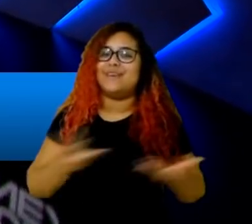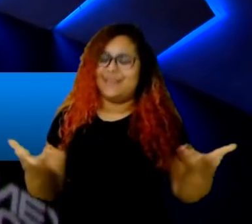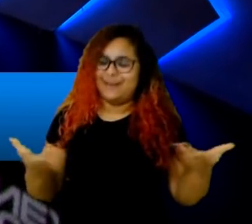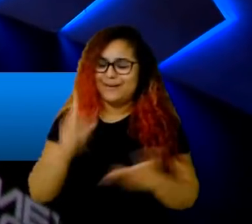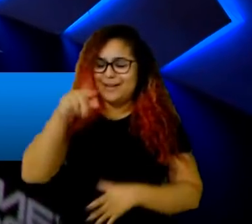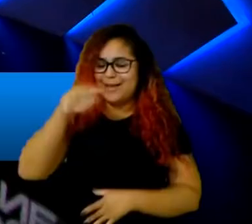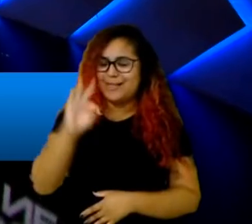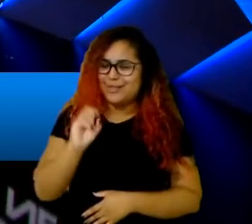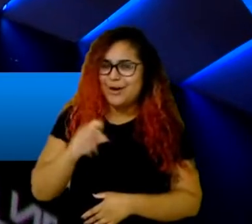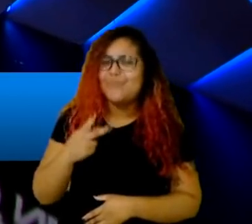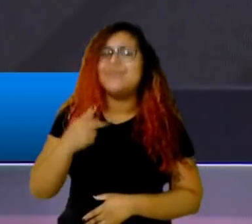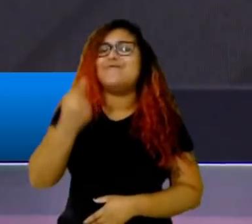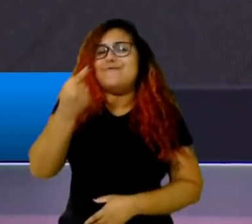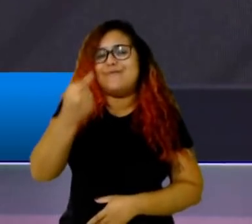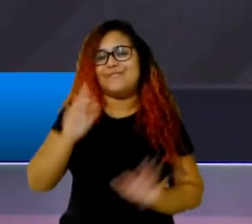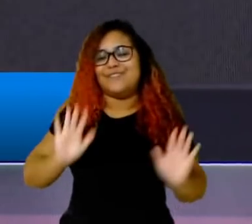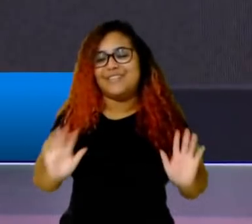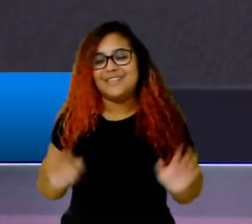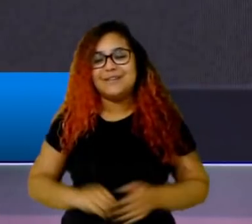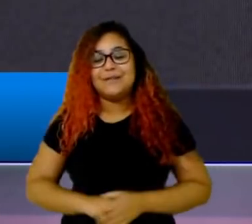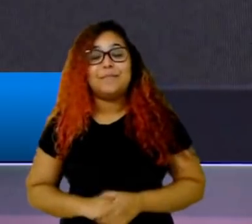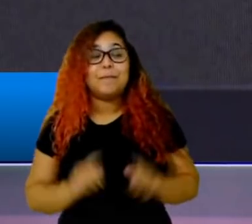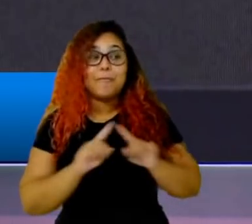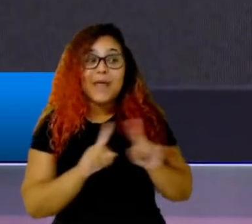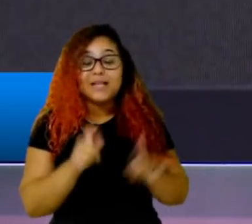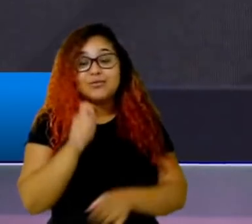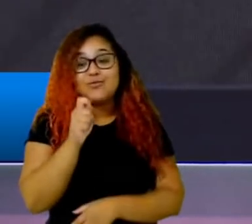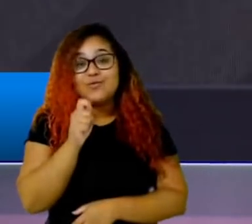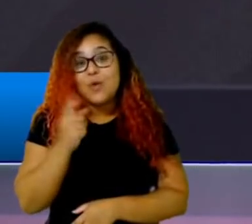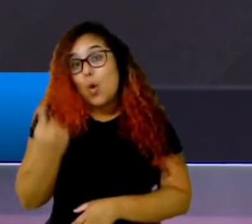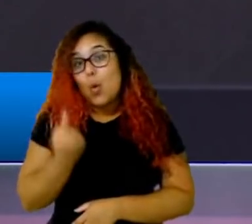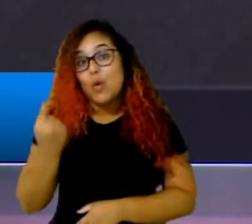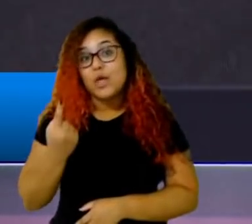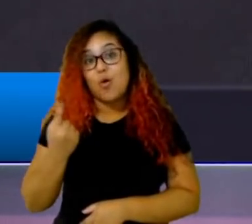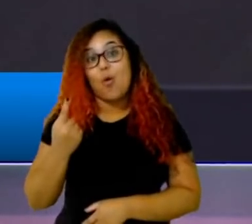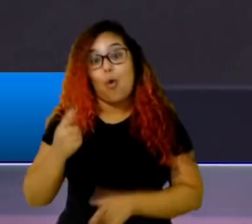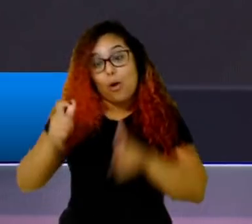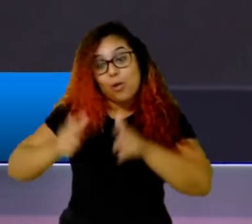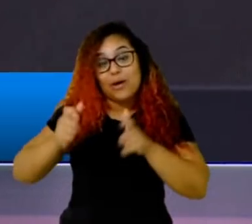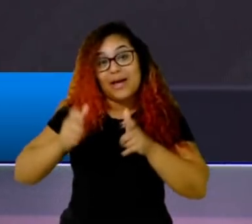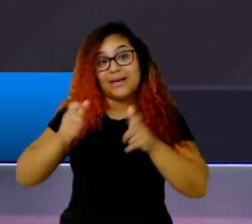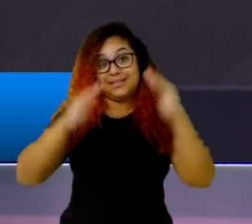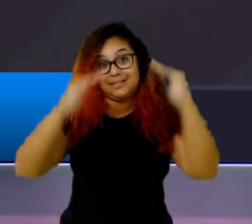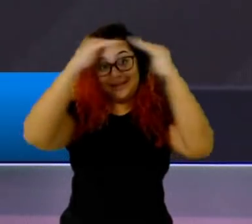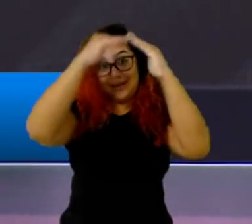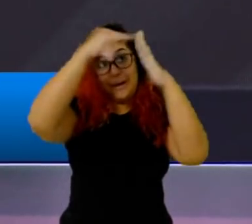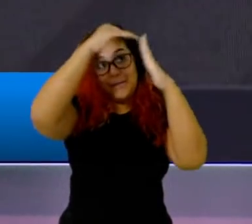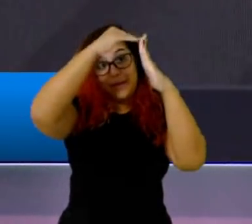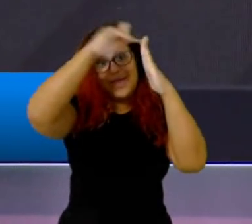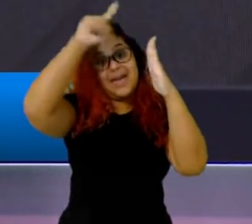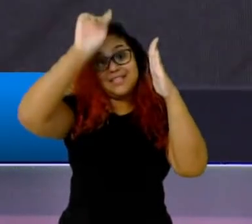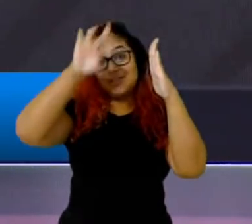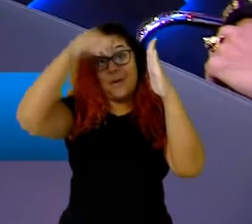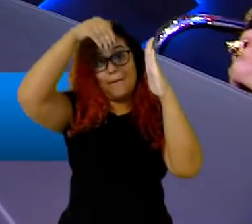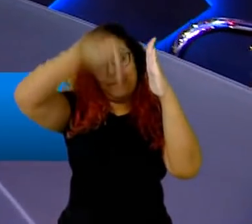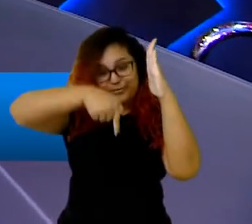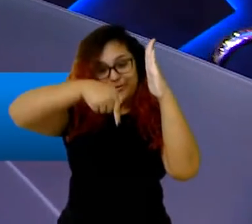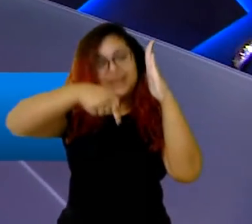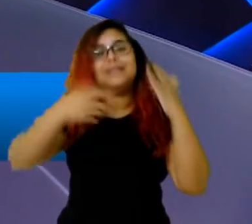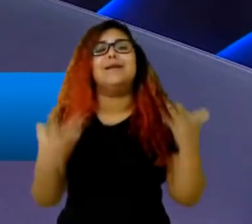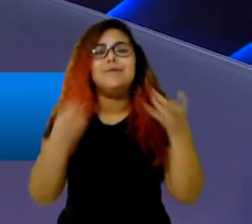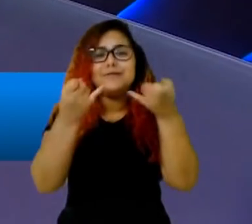o único lugar que dá pra você ir de cima é pra baixo como se manter no topo qual que é o desafio que a fúria